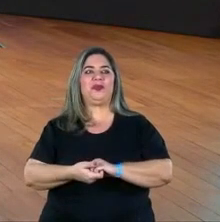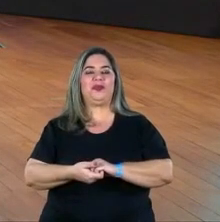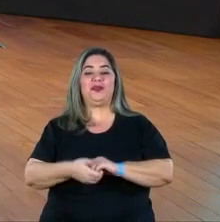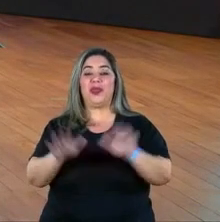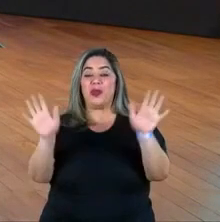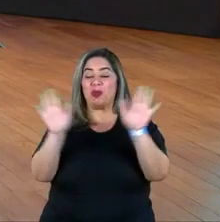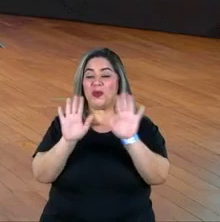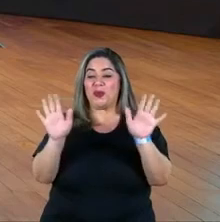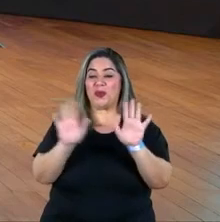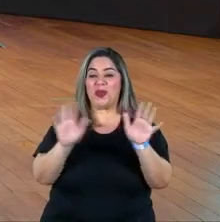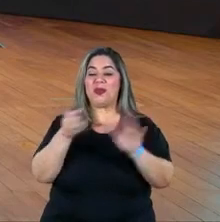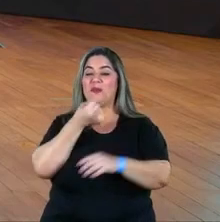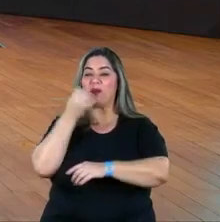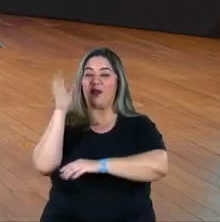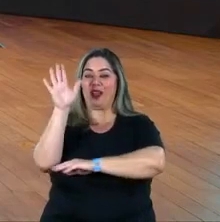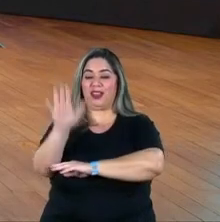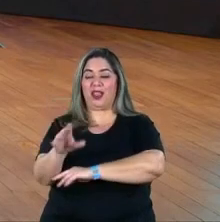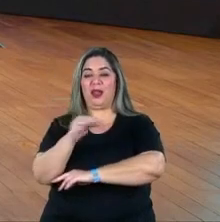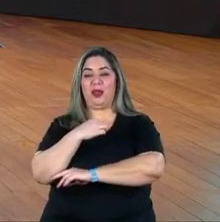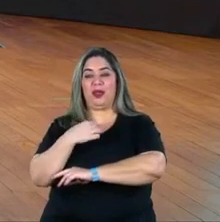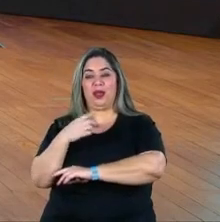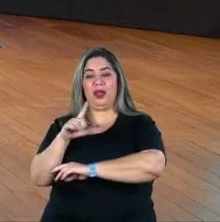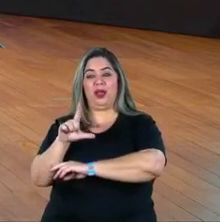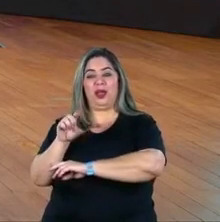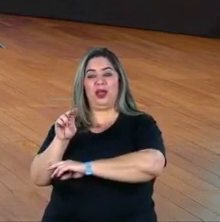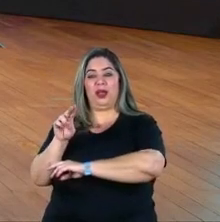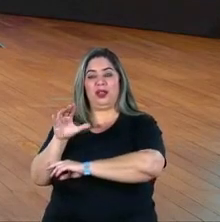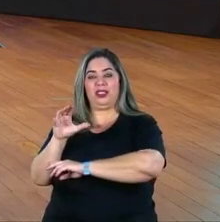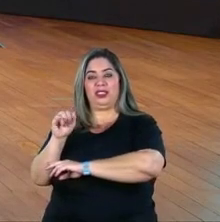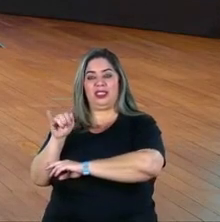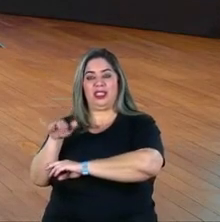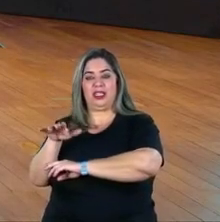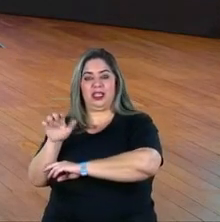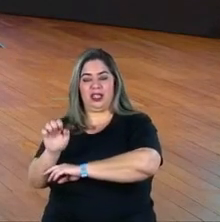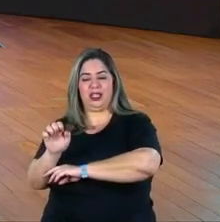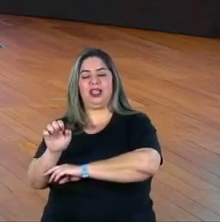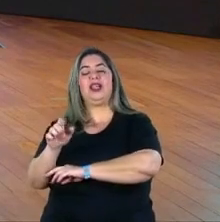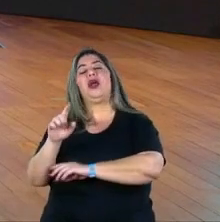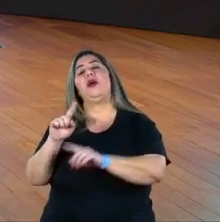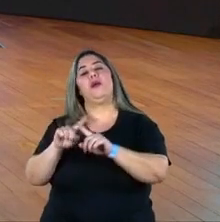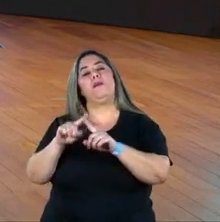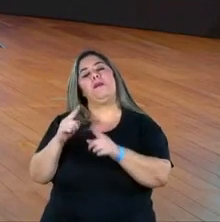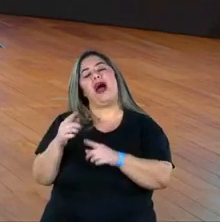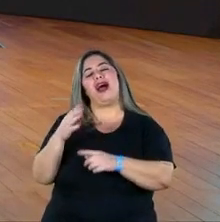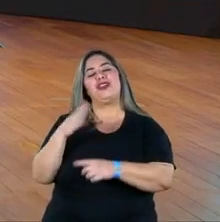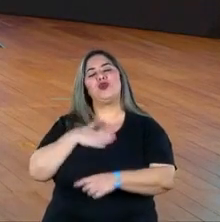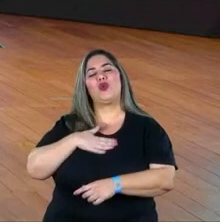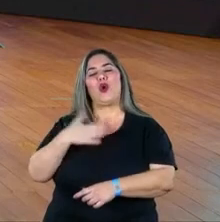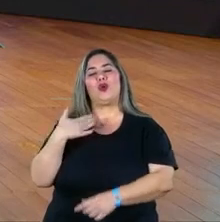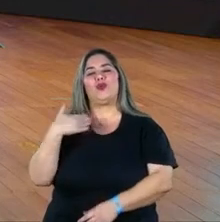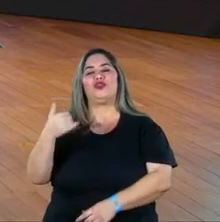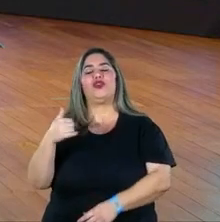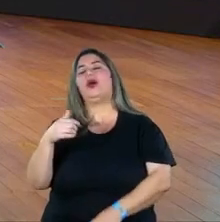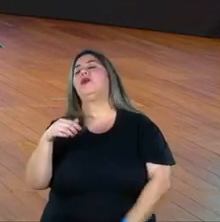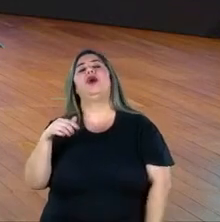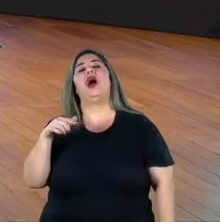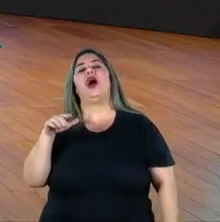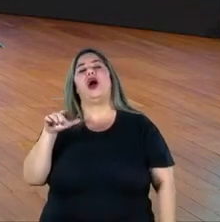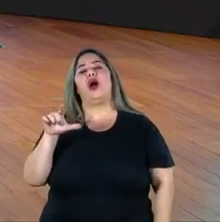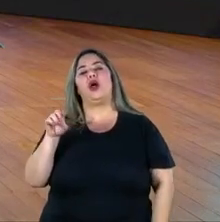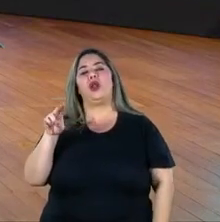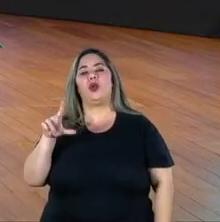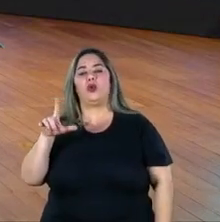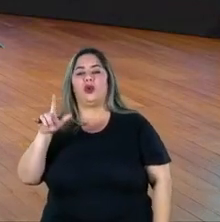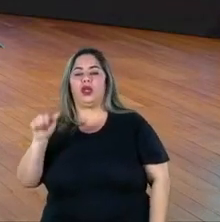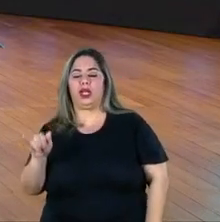Oi, gente. Boa tarde. Meu nome é Luciene, mas o Luli Preta é o meu mantra. Eu sou assistente social, pedagoga,